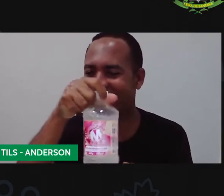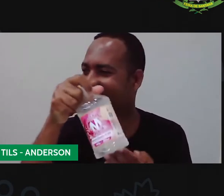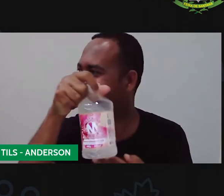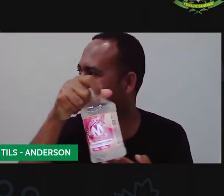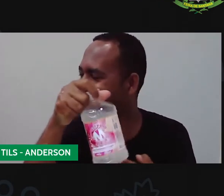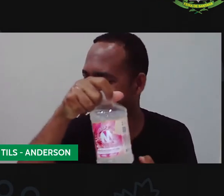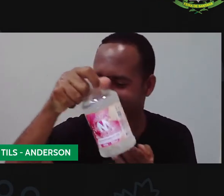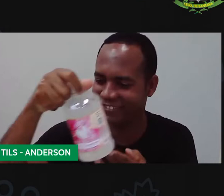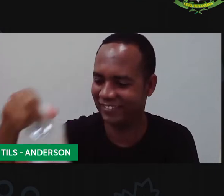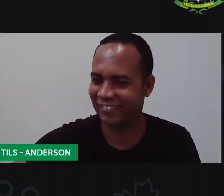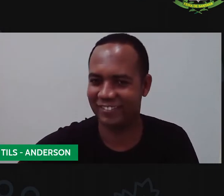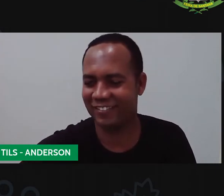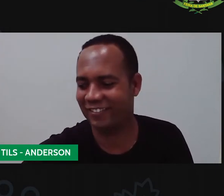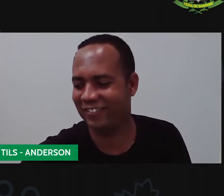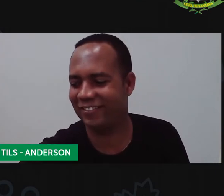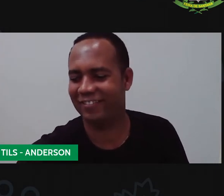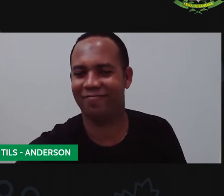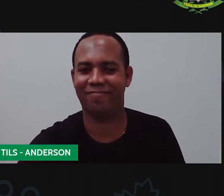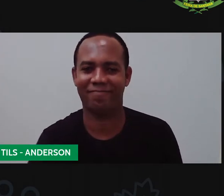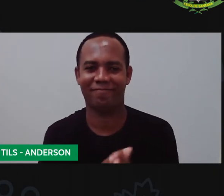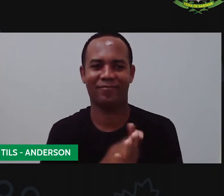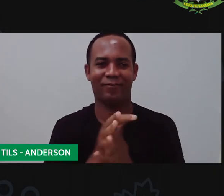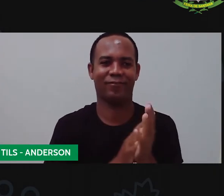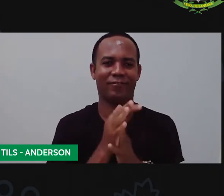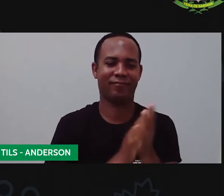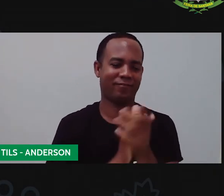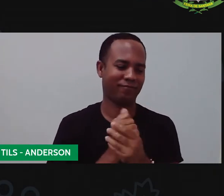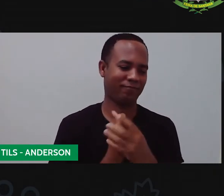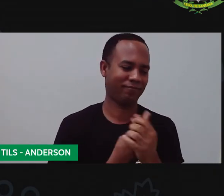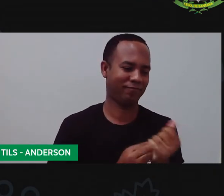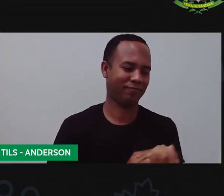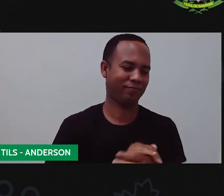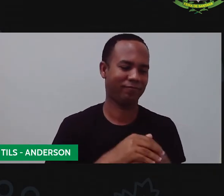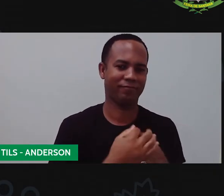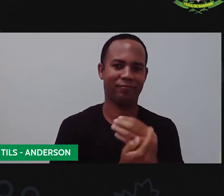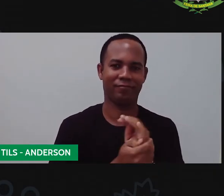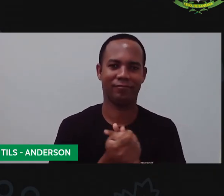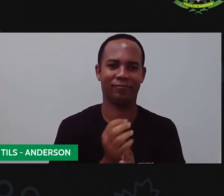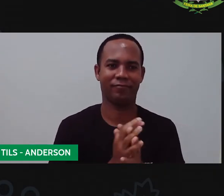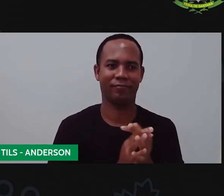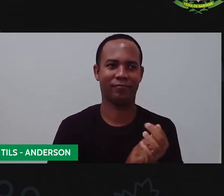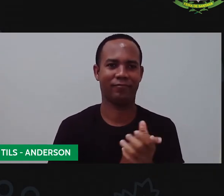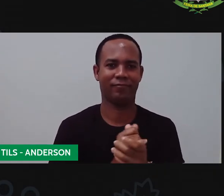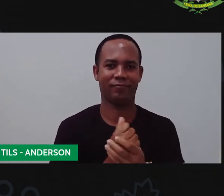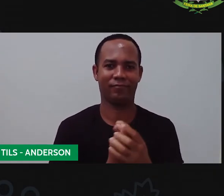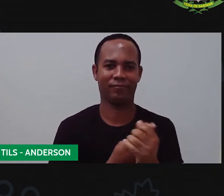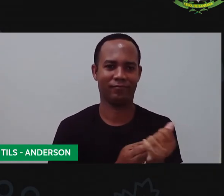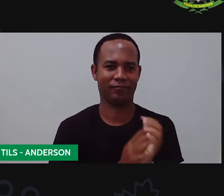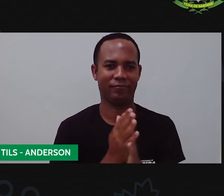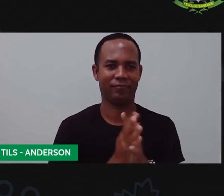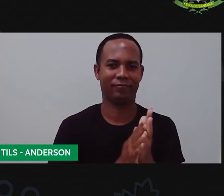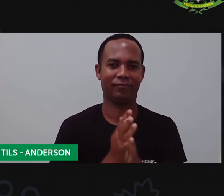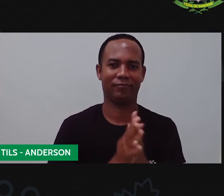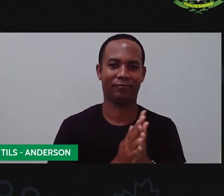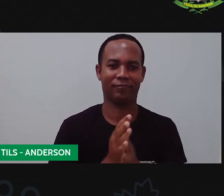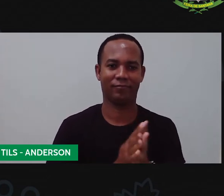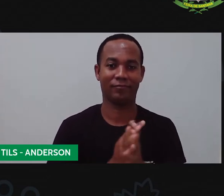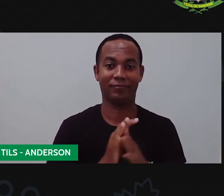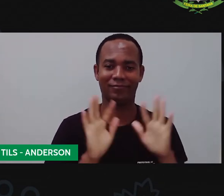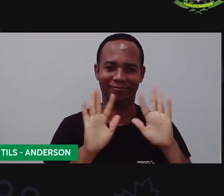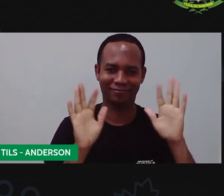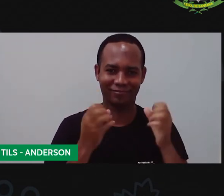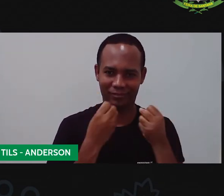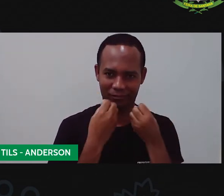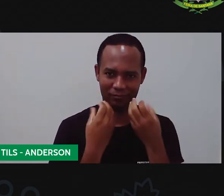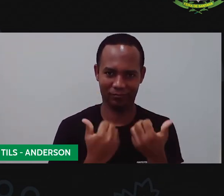Ziz, porque eu também tenho um, olha só! Álcool, álcool pra gente aqui, né? Máscara, tudo direitinho. Vamos lá, né?